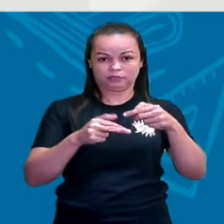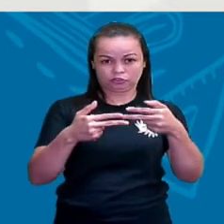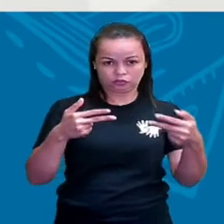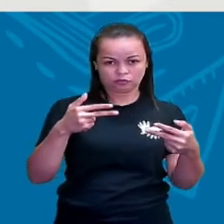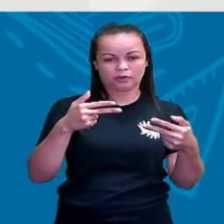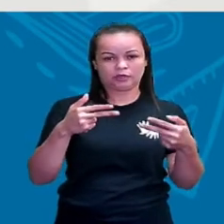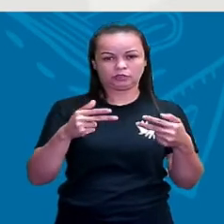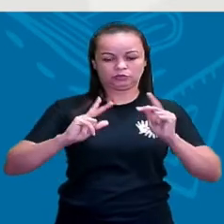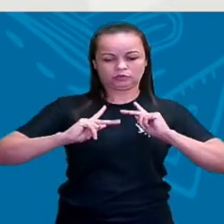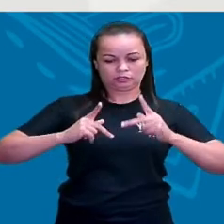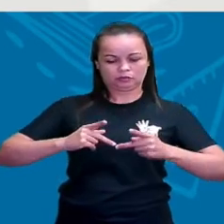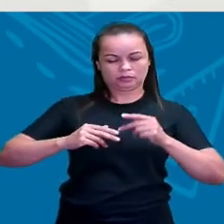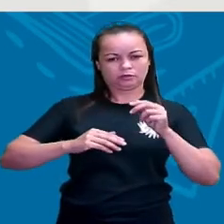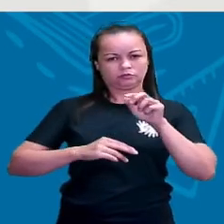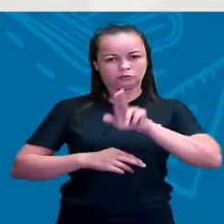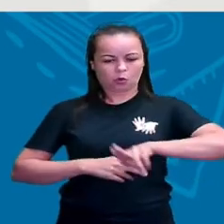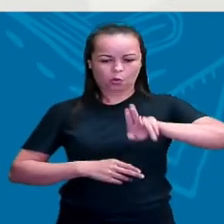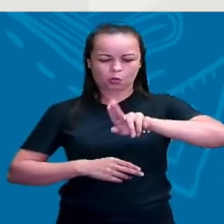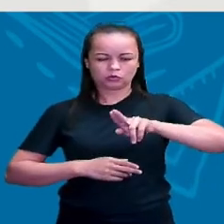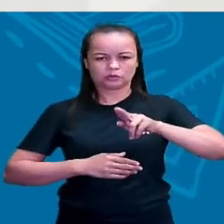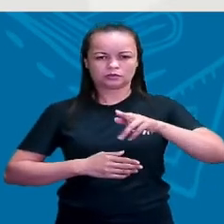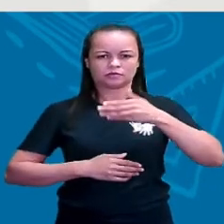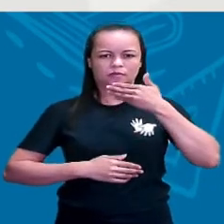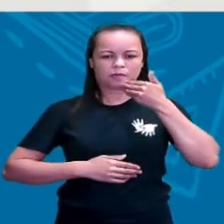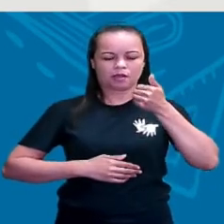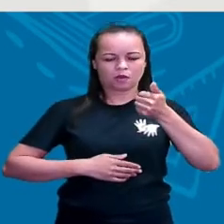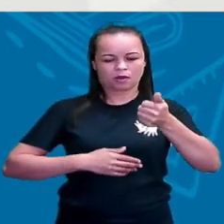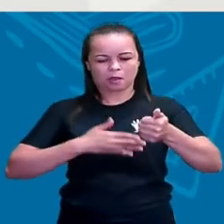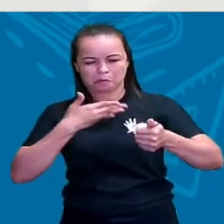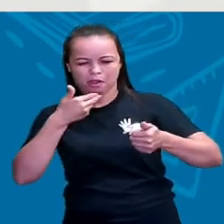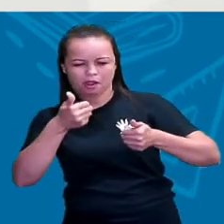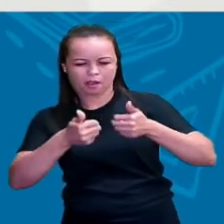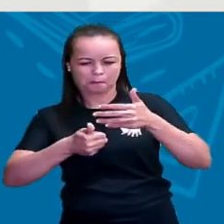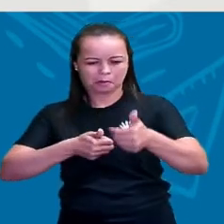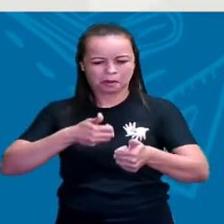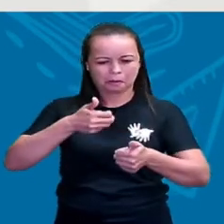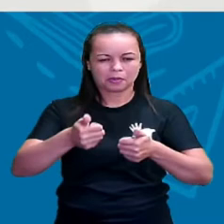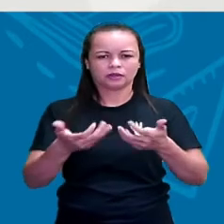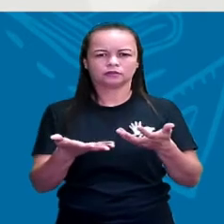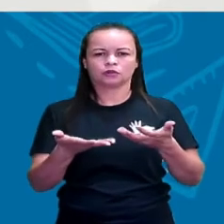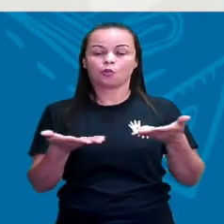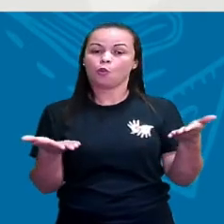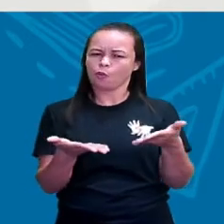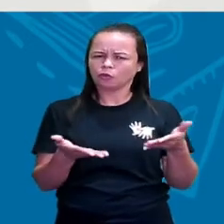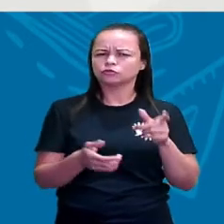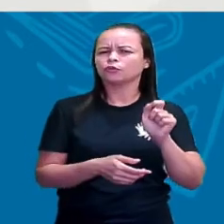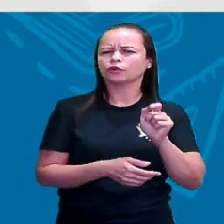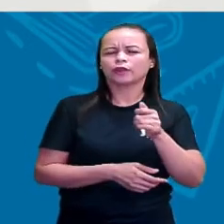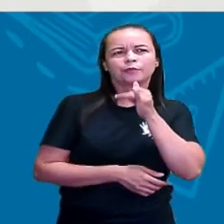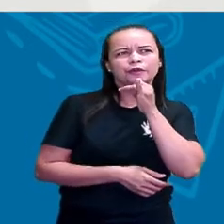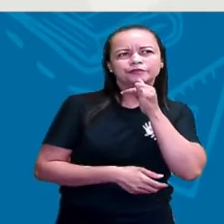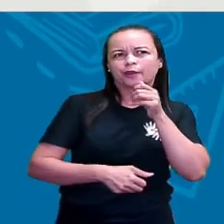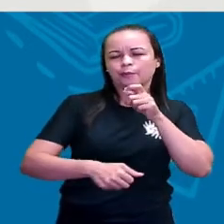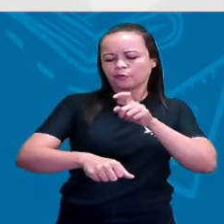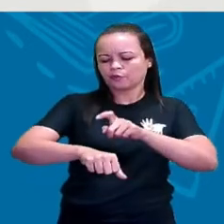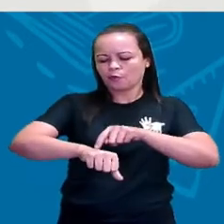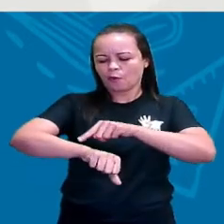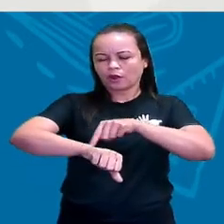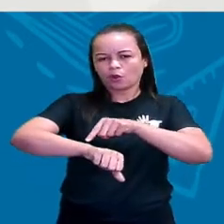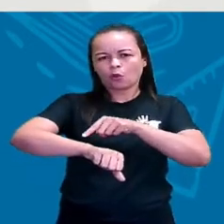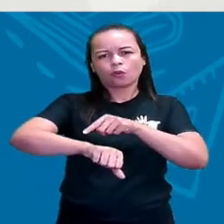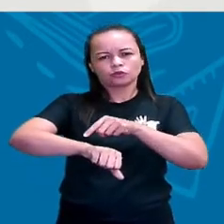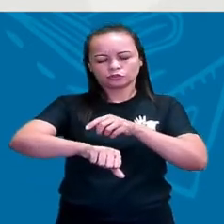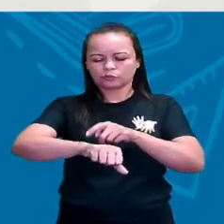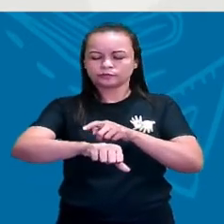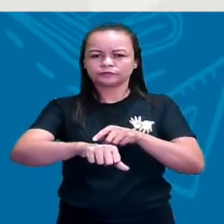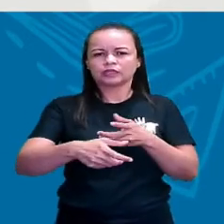humano vai utilizando, ele vai melhorando esse instrumento. Hoje em dia, a gente tem um relógio digital, por exemplo. O relógio, ele